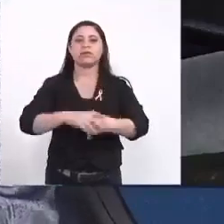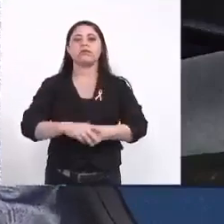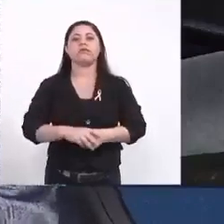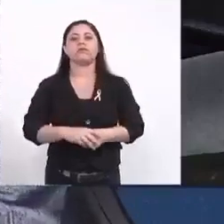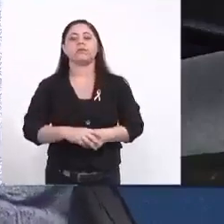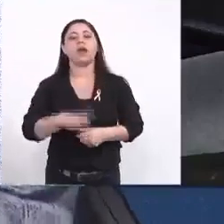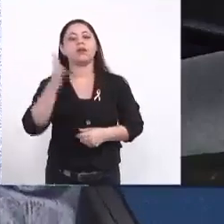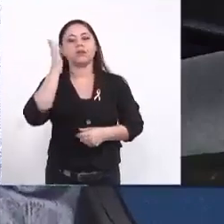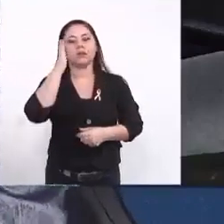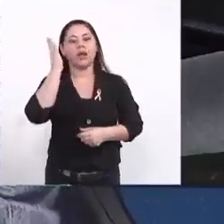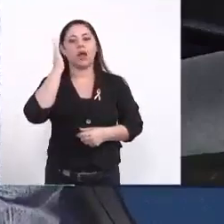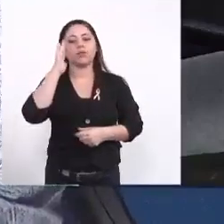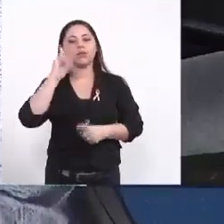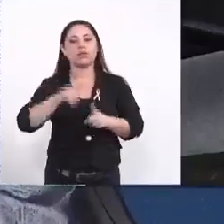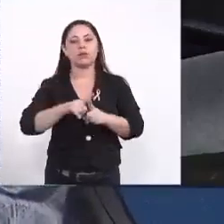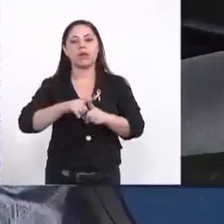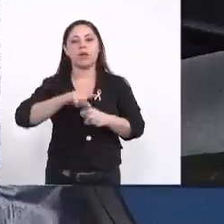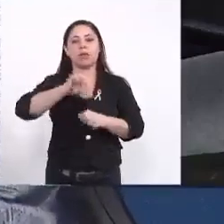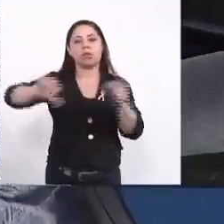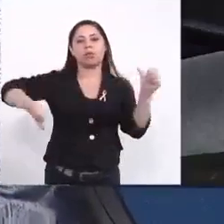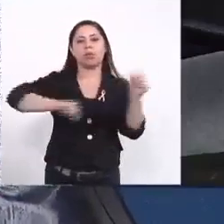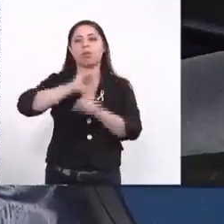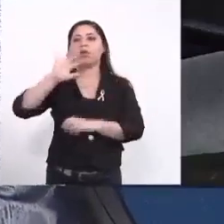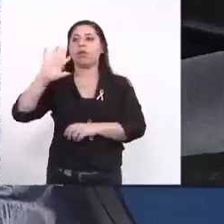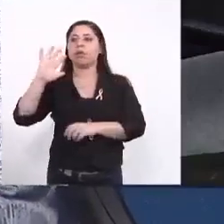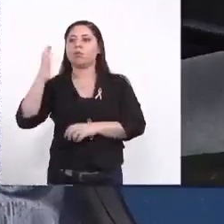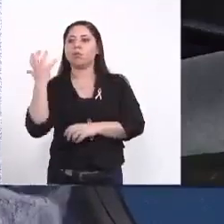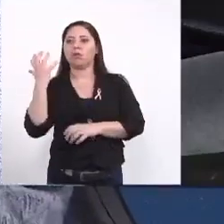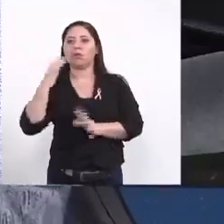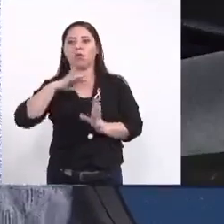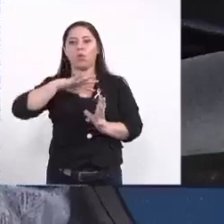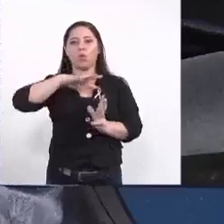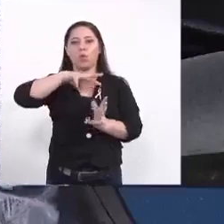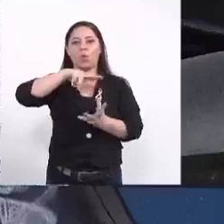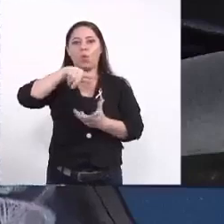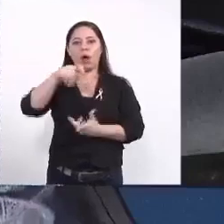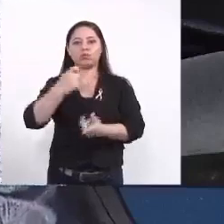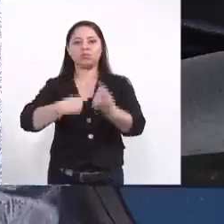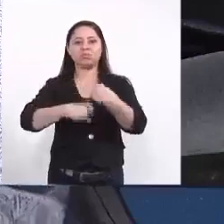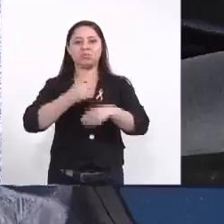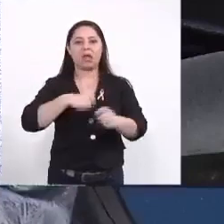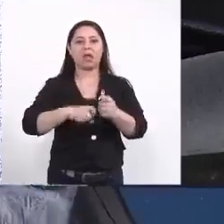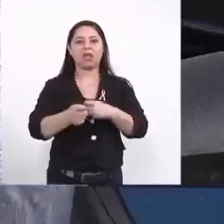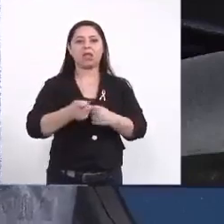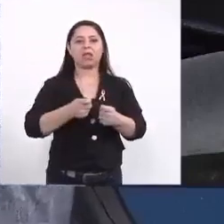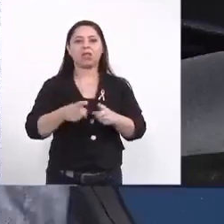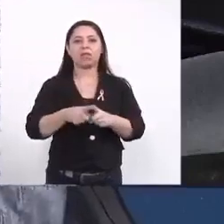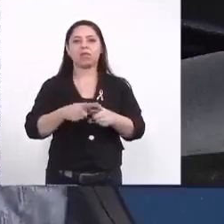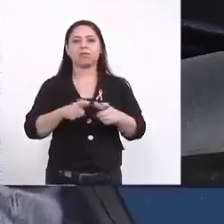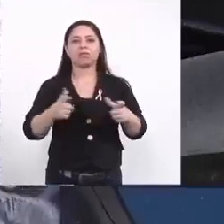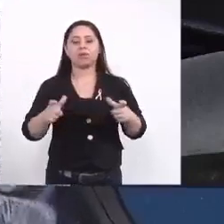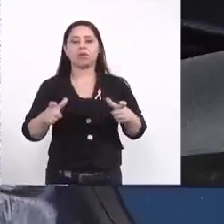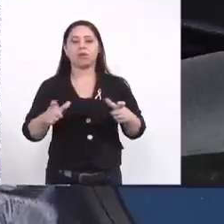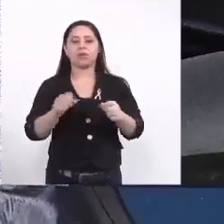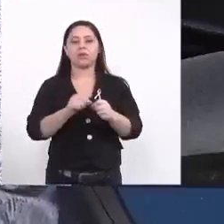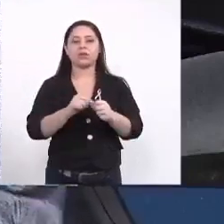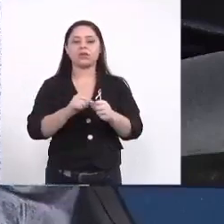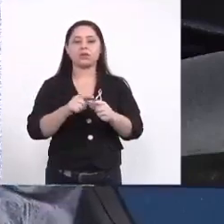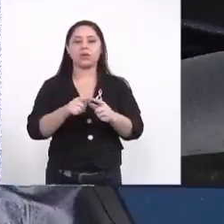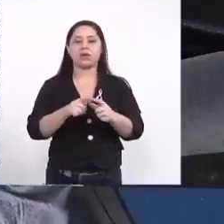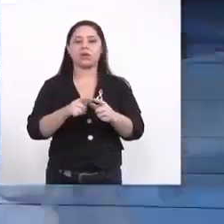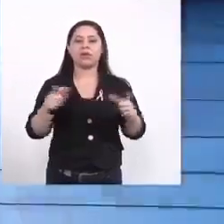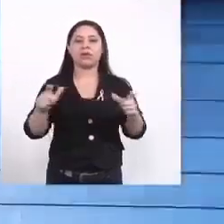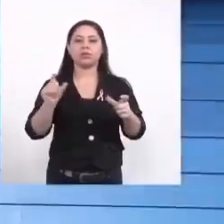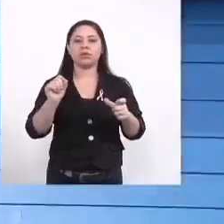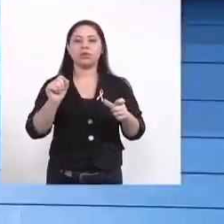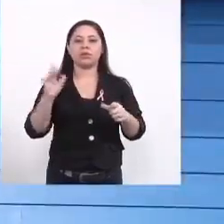gente sabe que as alterações climáticas e a globalização vem aumentando esses casos de propagação entre esses vetores e dentro deles o Aedes aegypti